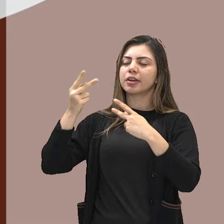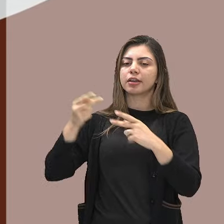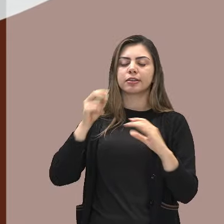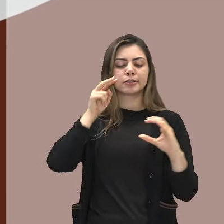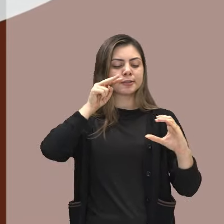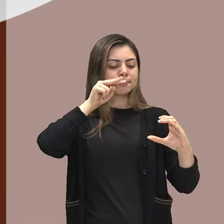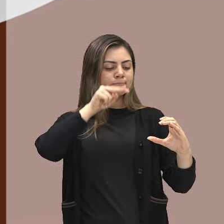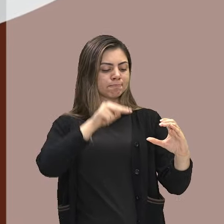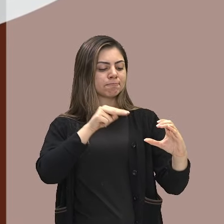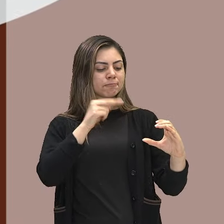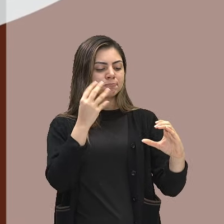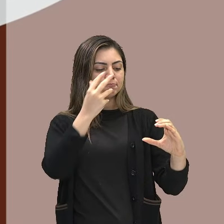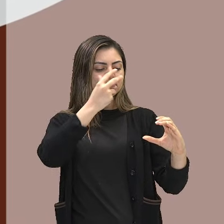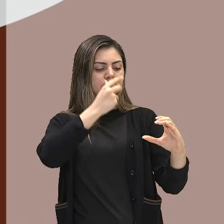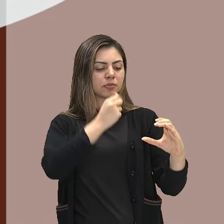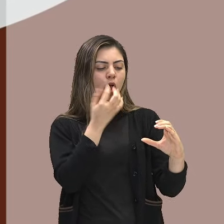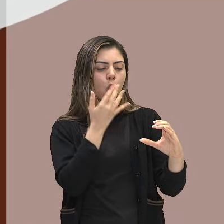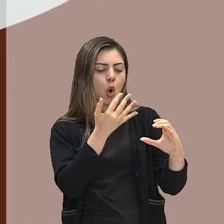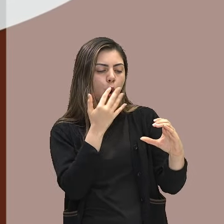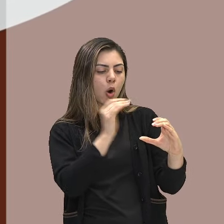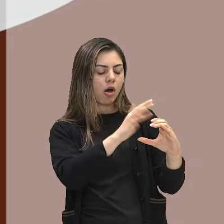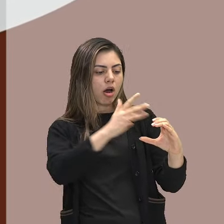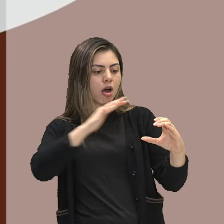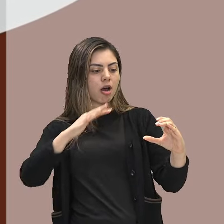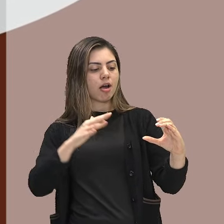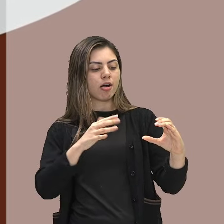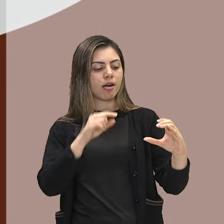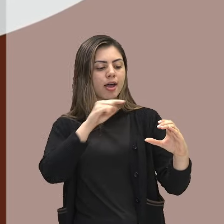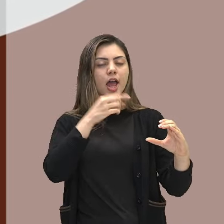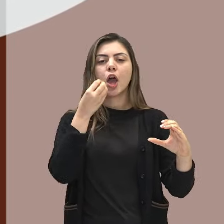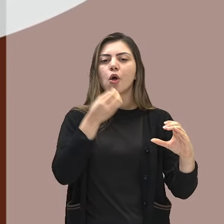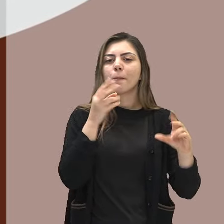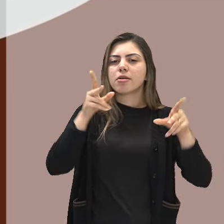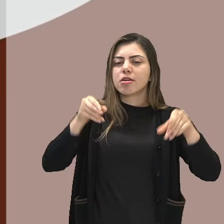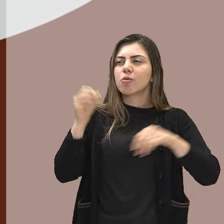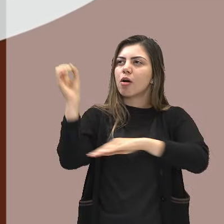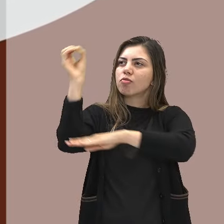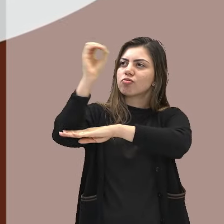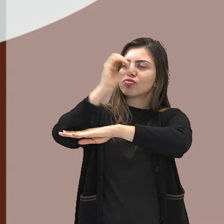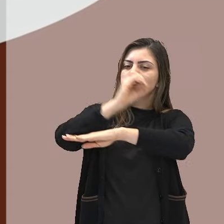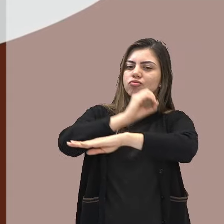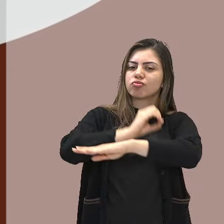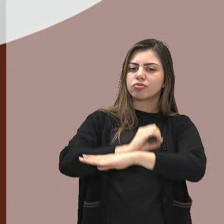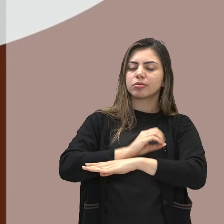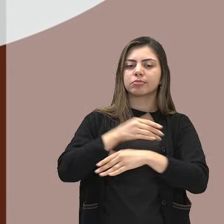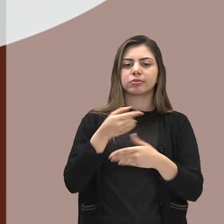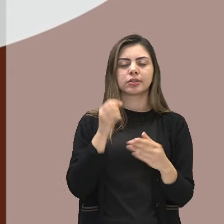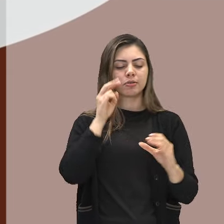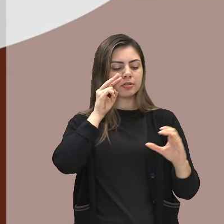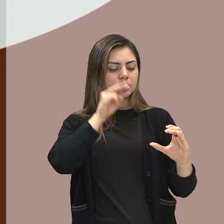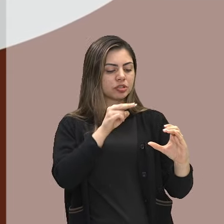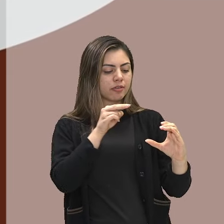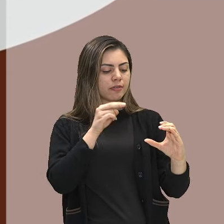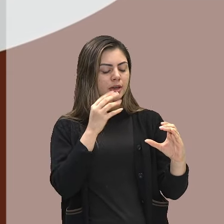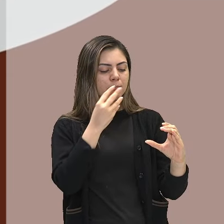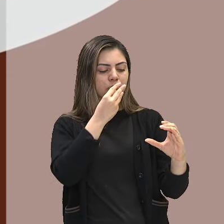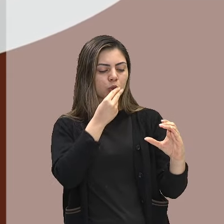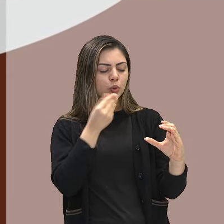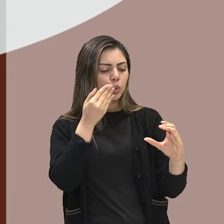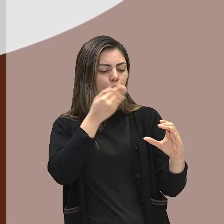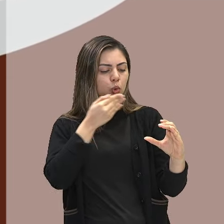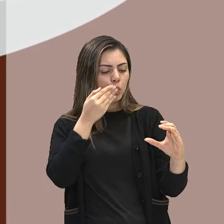exuberância de forma e cor, atira seu modelo no sol de verão, polpa sumarenta e agridoce,